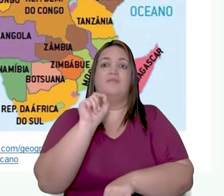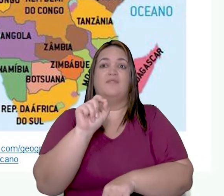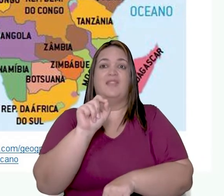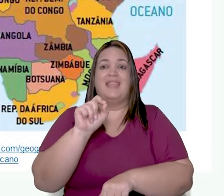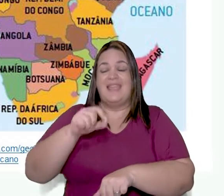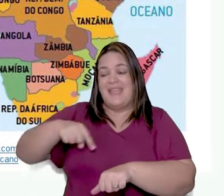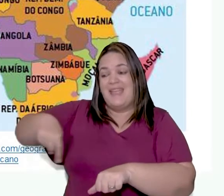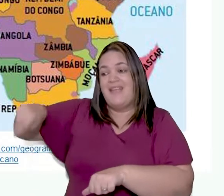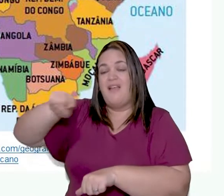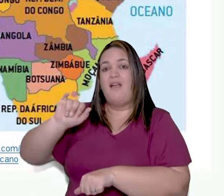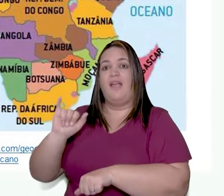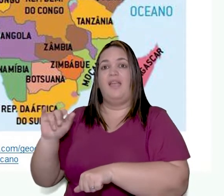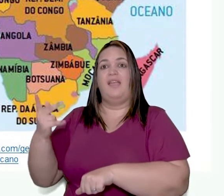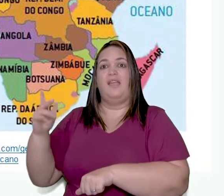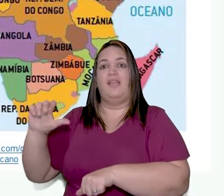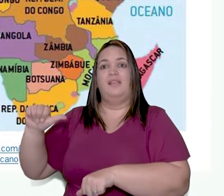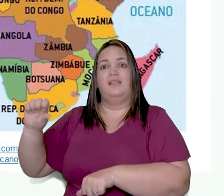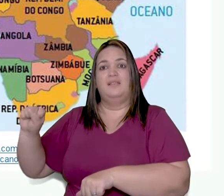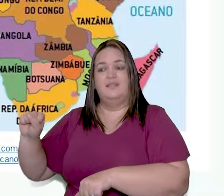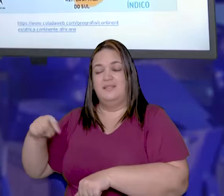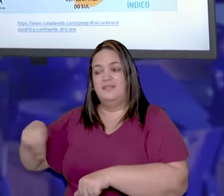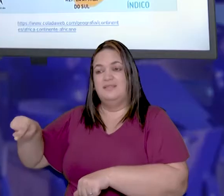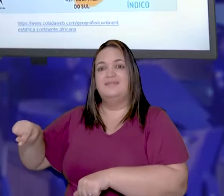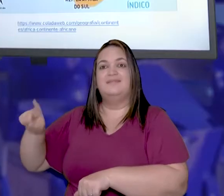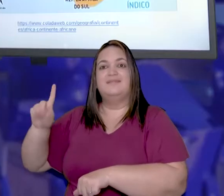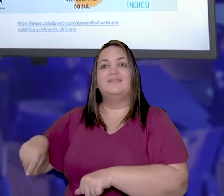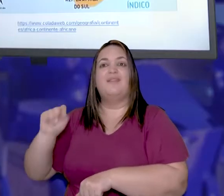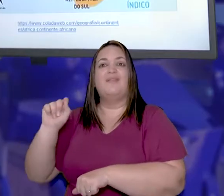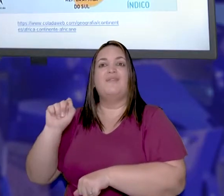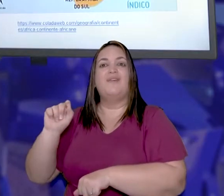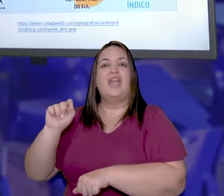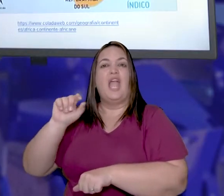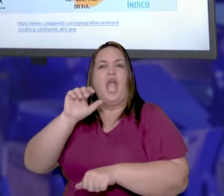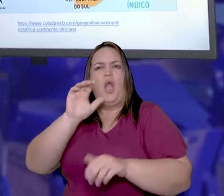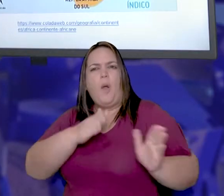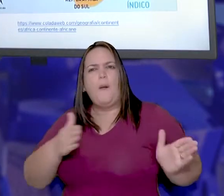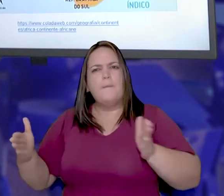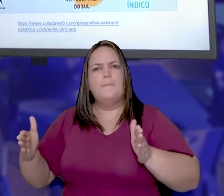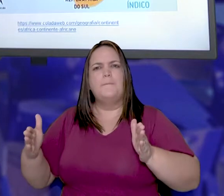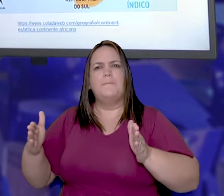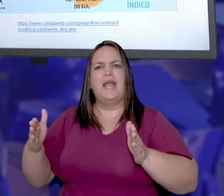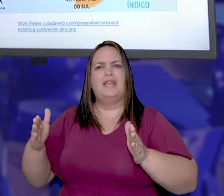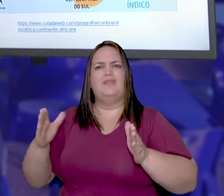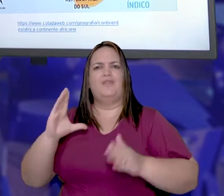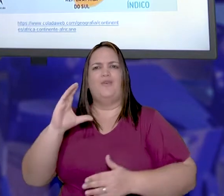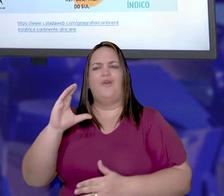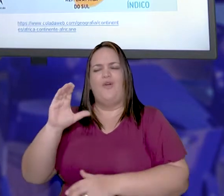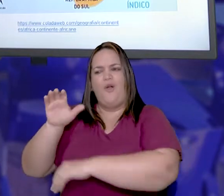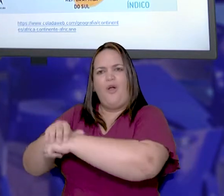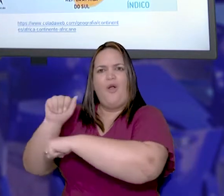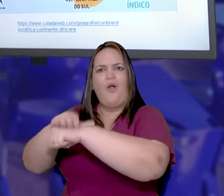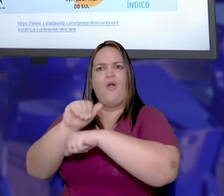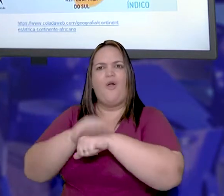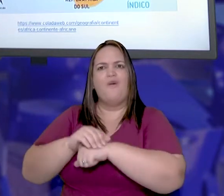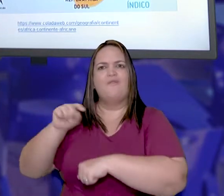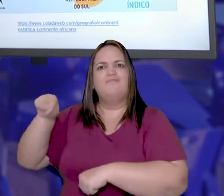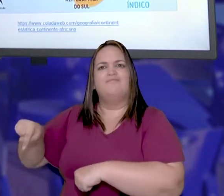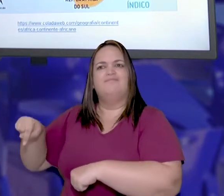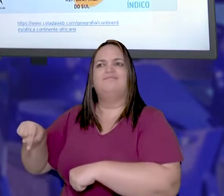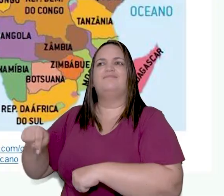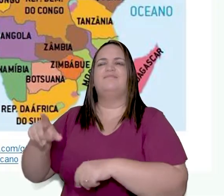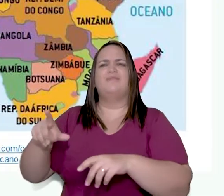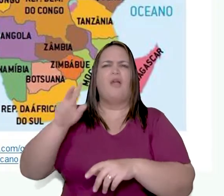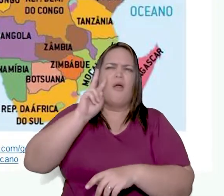serviram de entrepostos durante o período colonial, tá certo? Observe bem, analise o mapa,